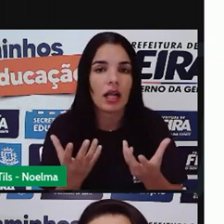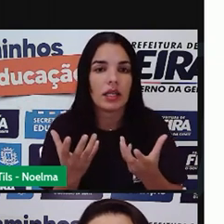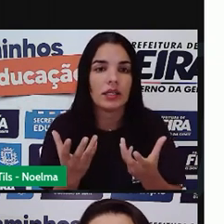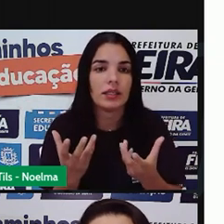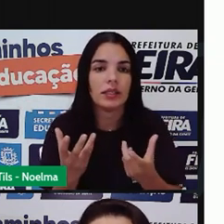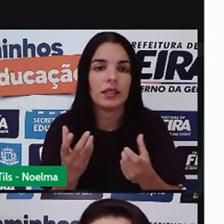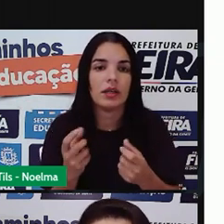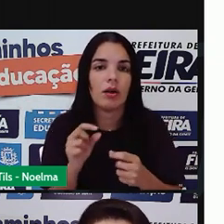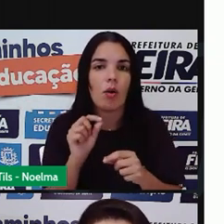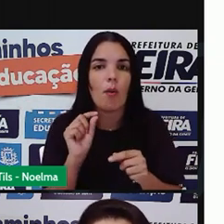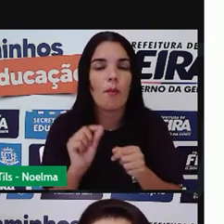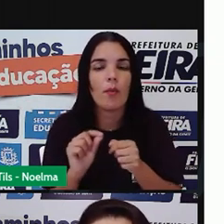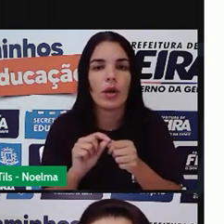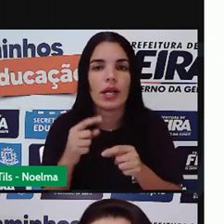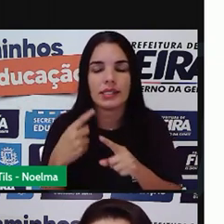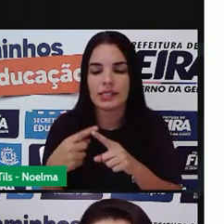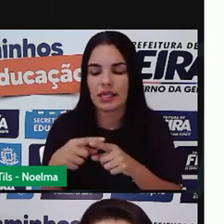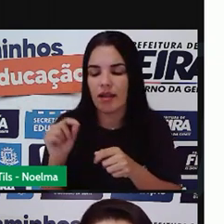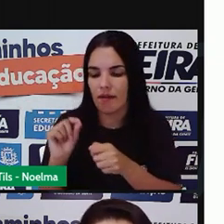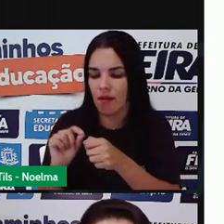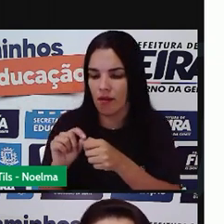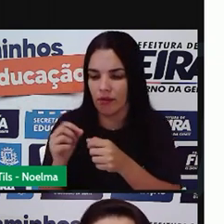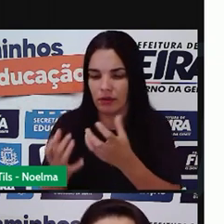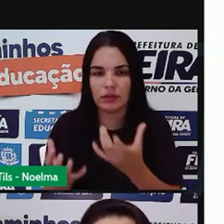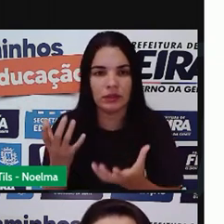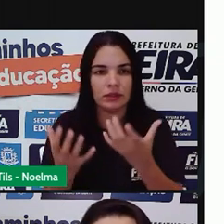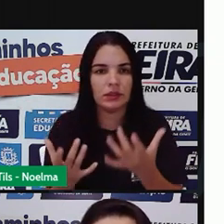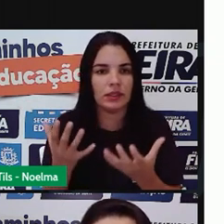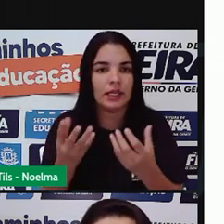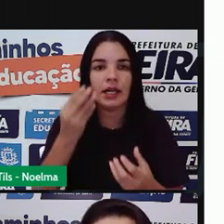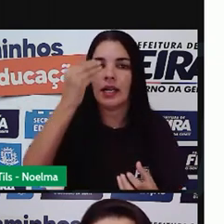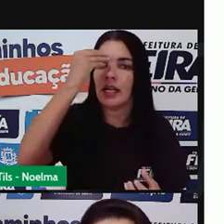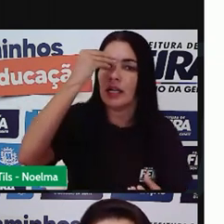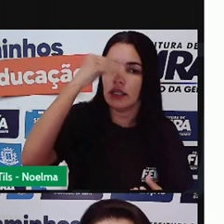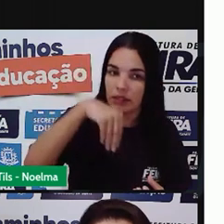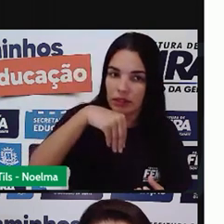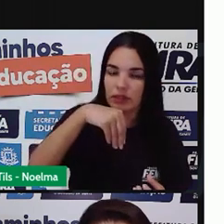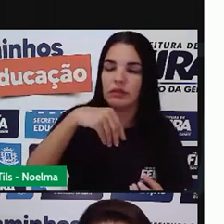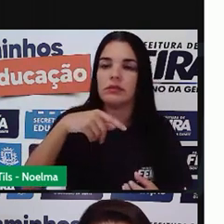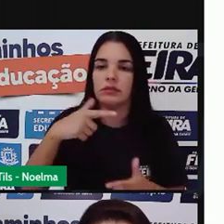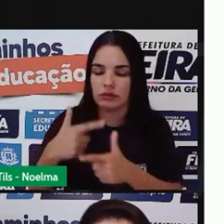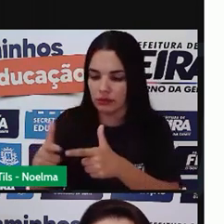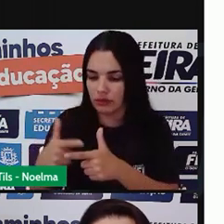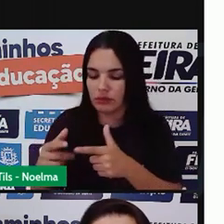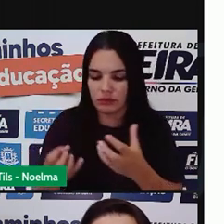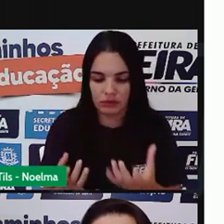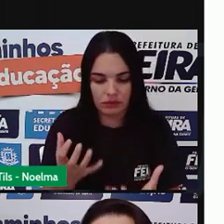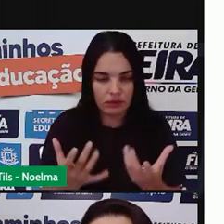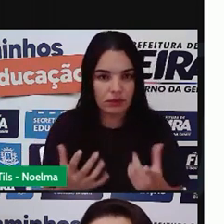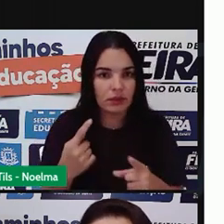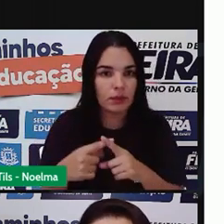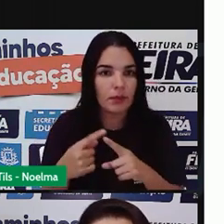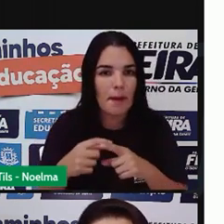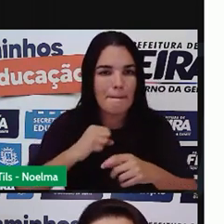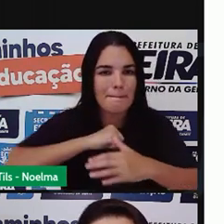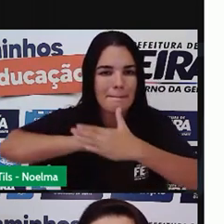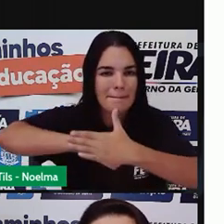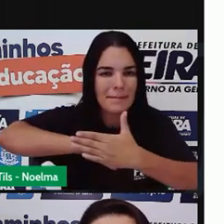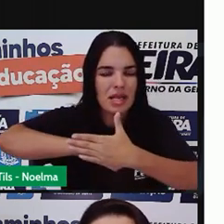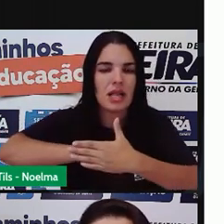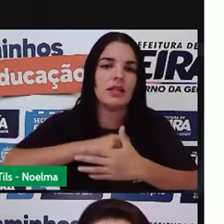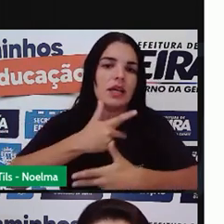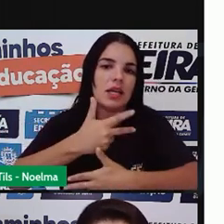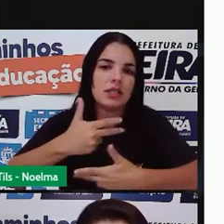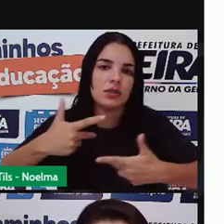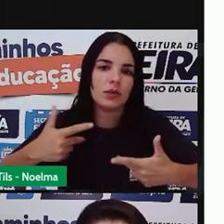local. O ato de queimar prejudica o solo porque vai matar os organismos presentes no solo tanto os fungos bactérias